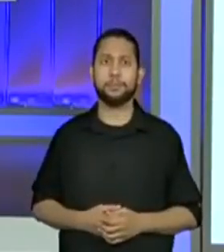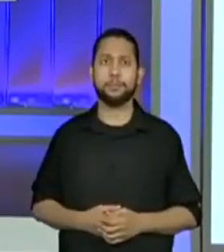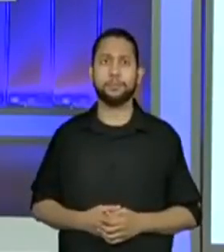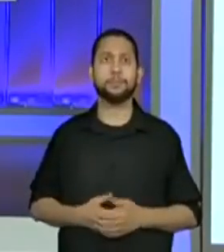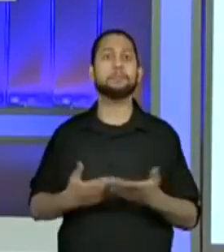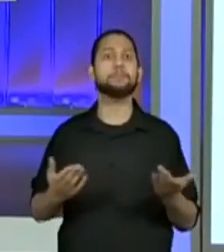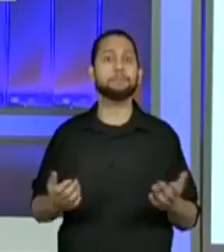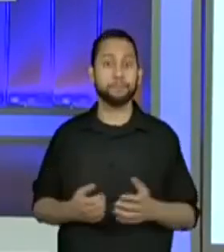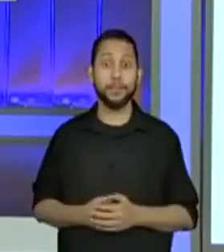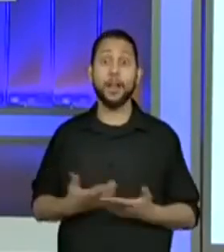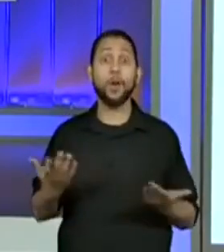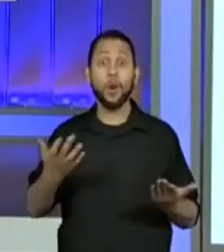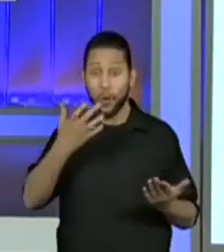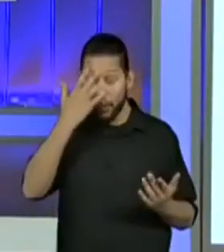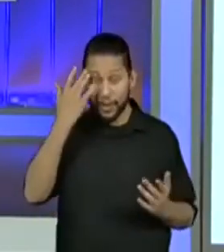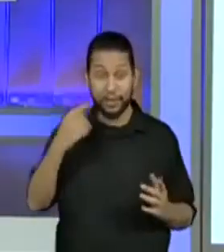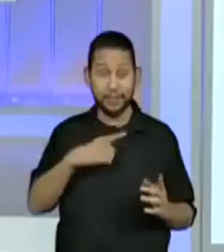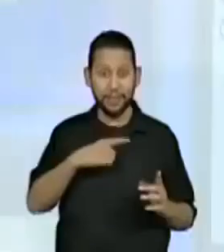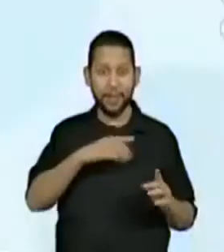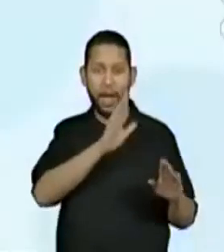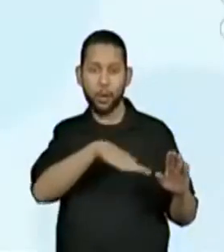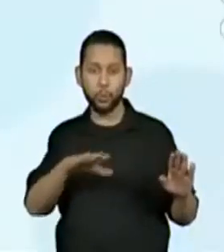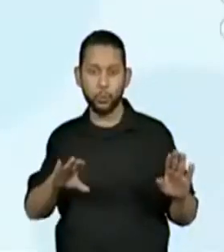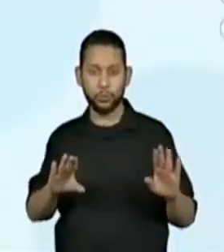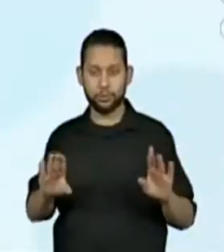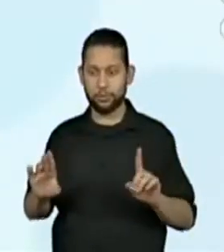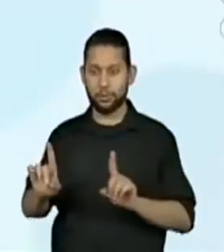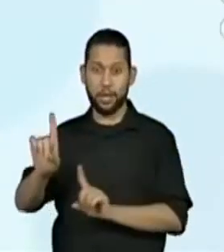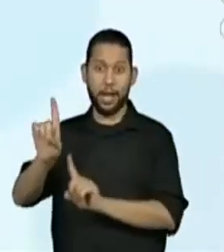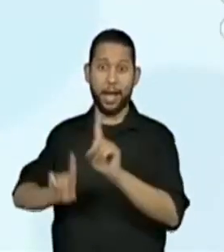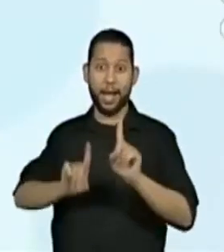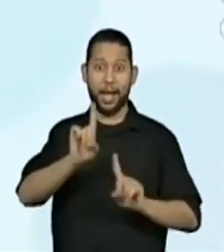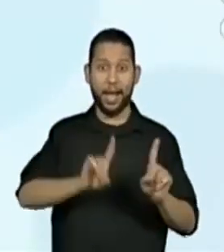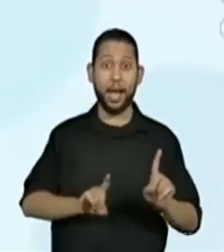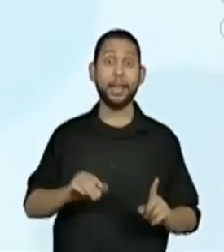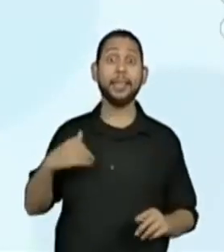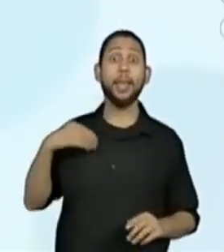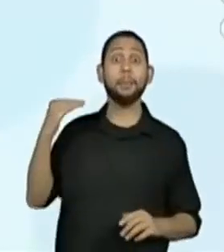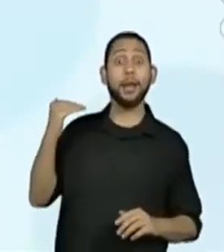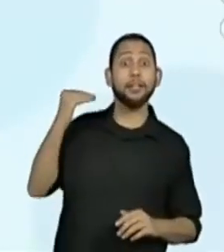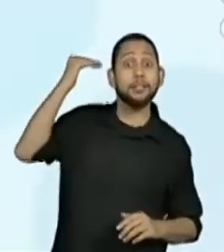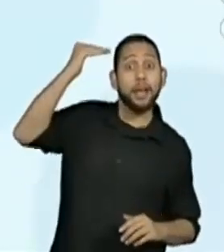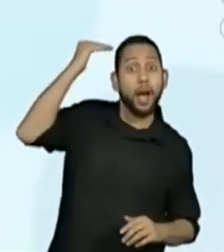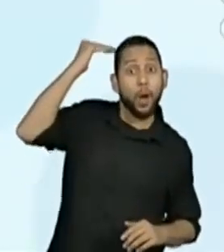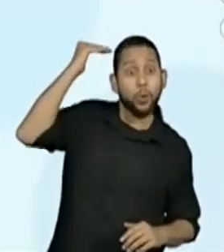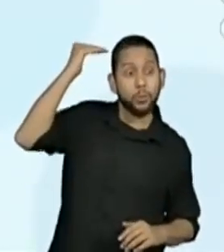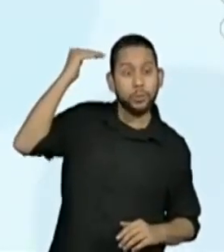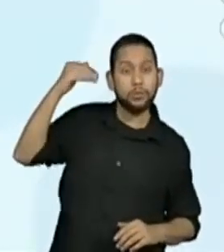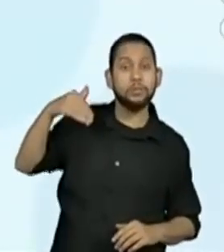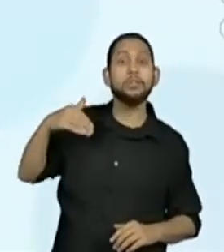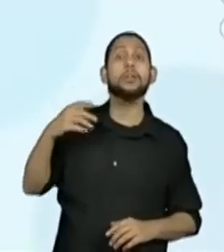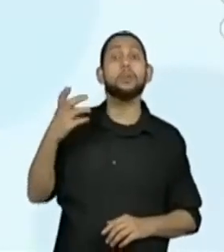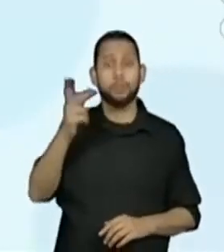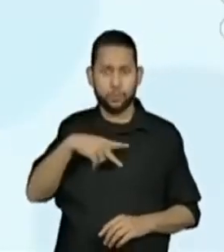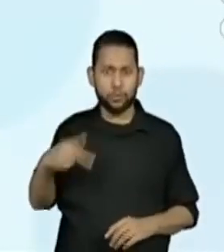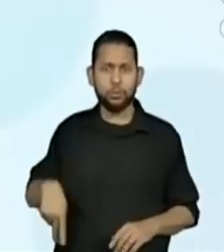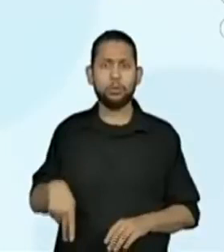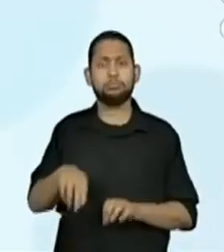Quem é o mais alto? A professora Marisa propôs uma atividade para seus estudantes.